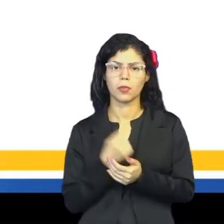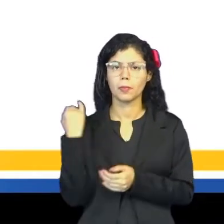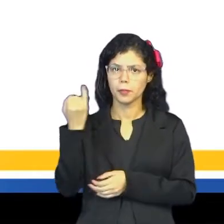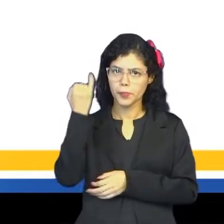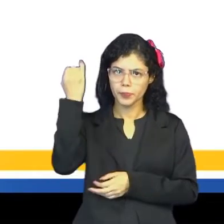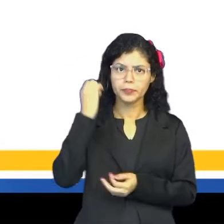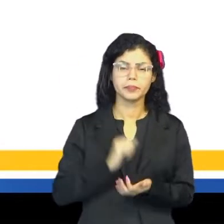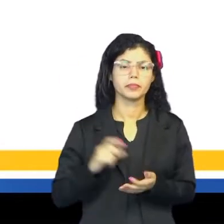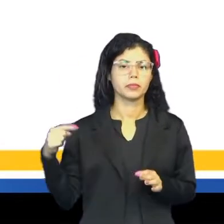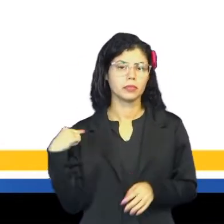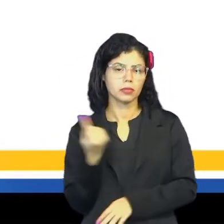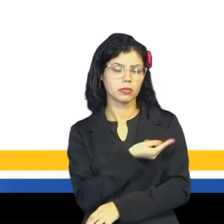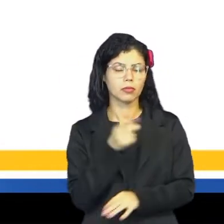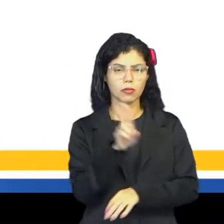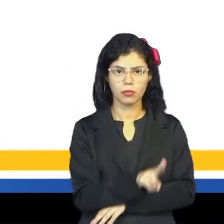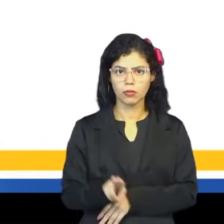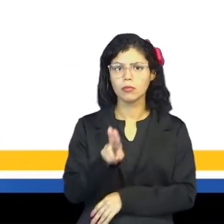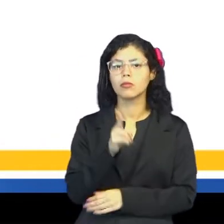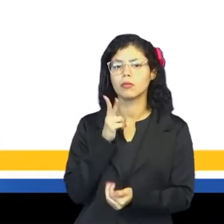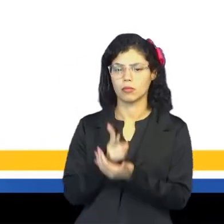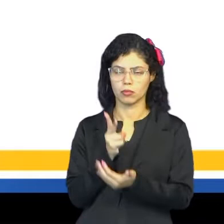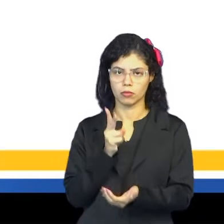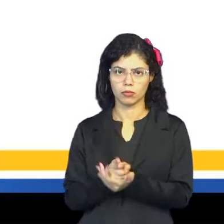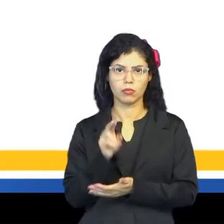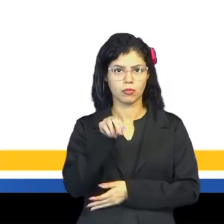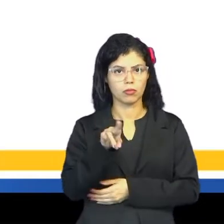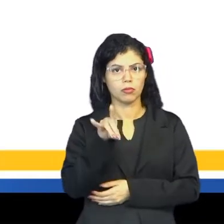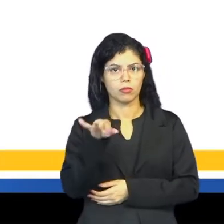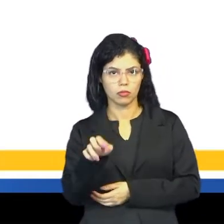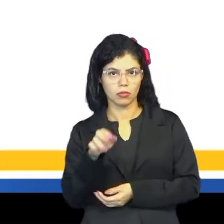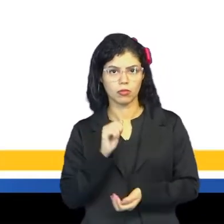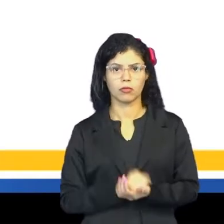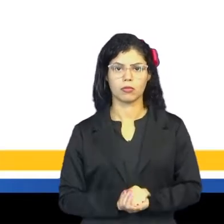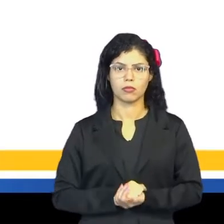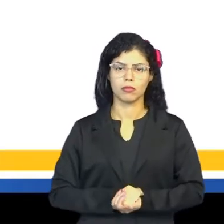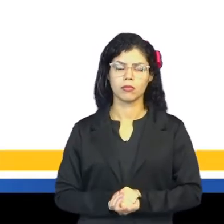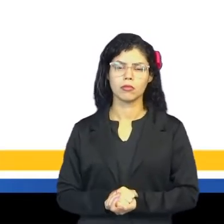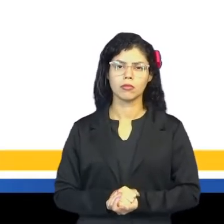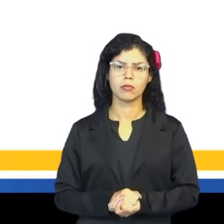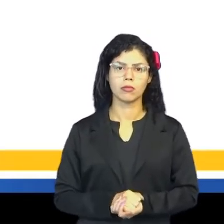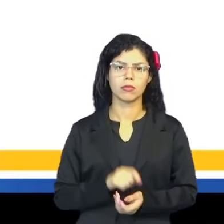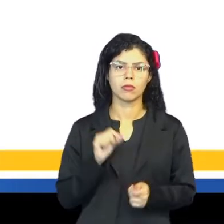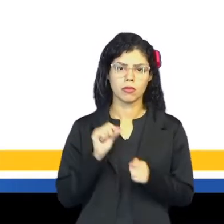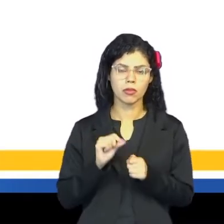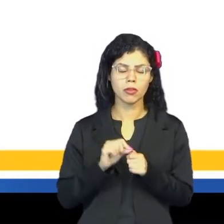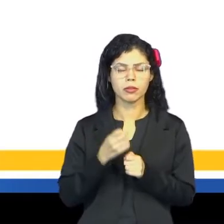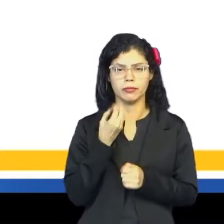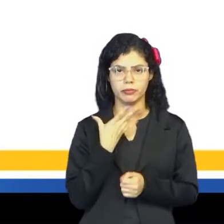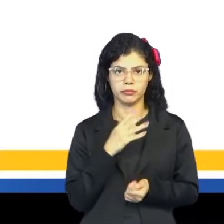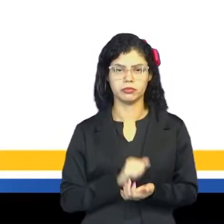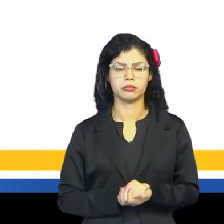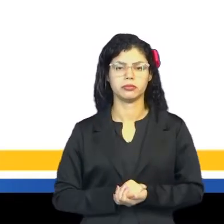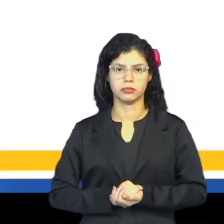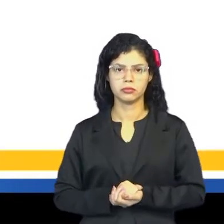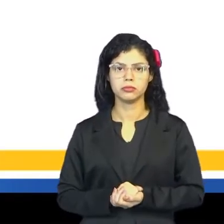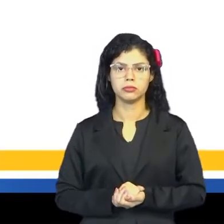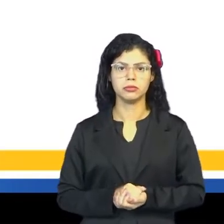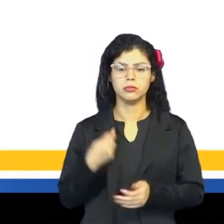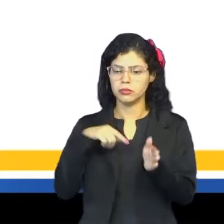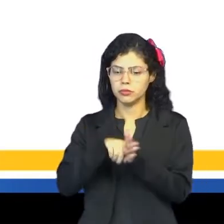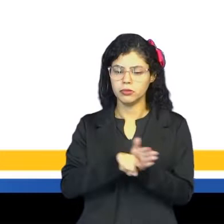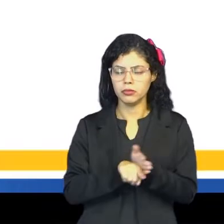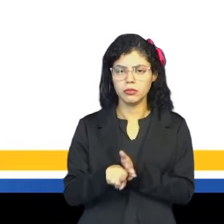importante todos utilizarem a mesma unidade de medida. Isso favorece muito as